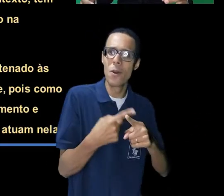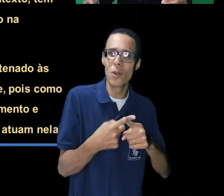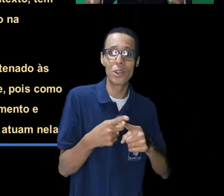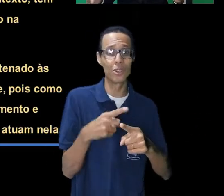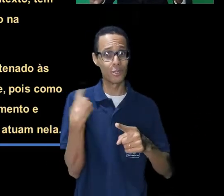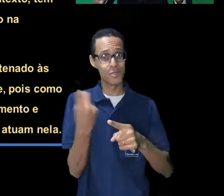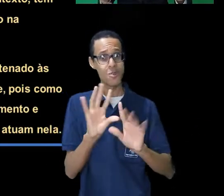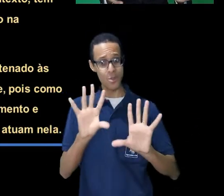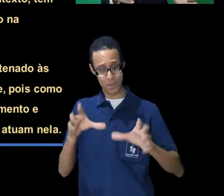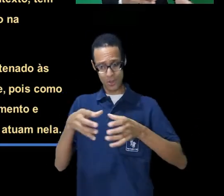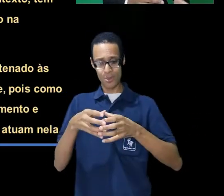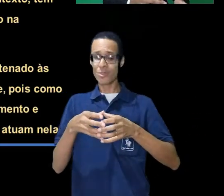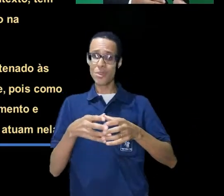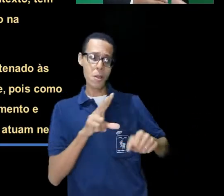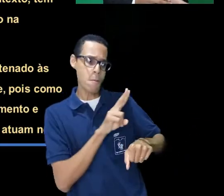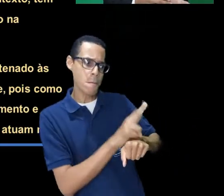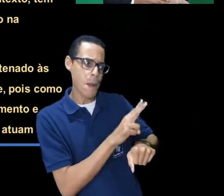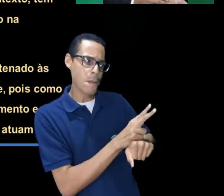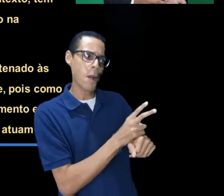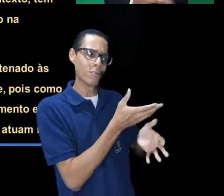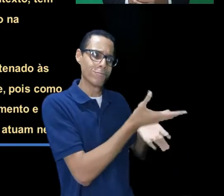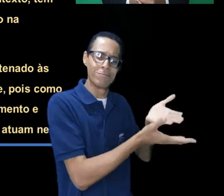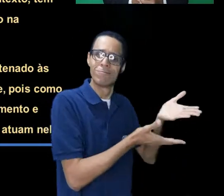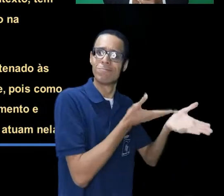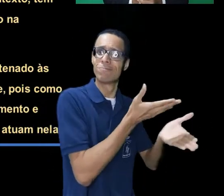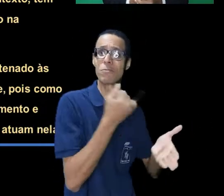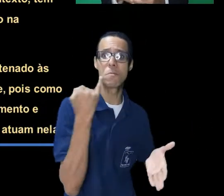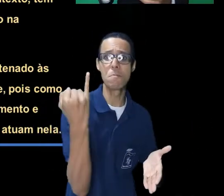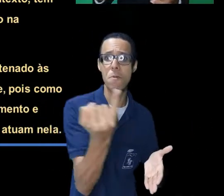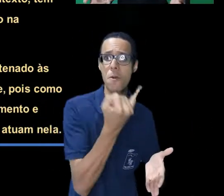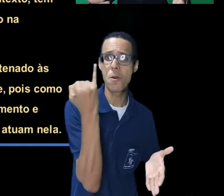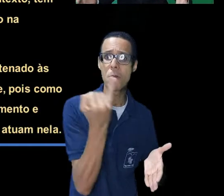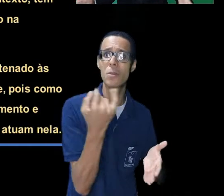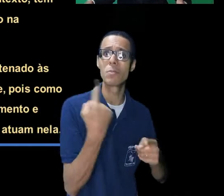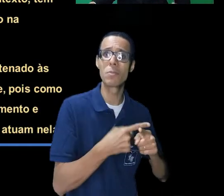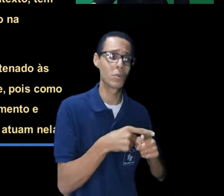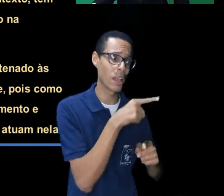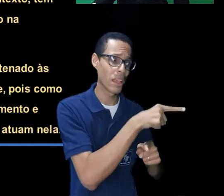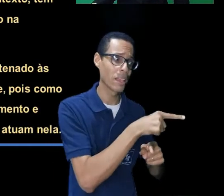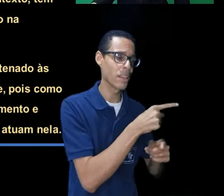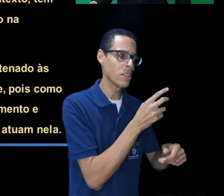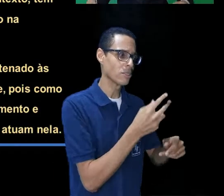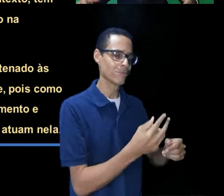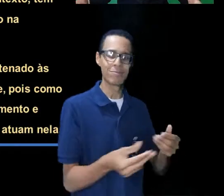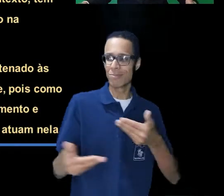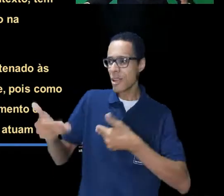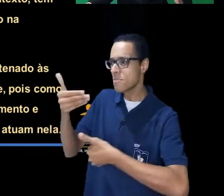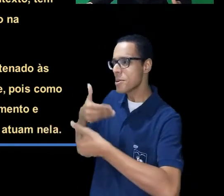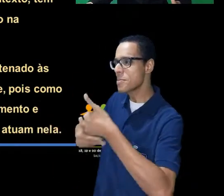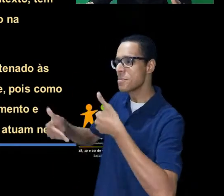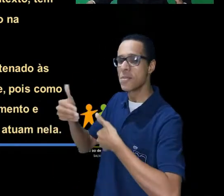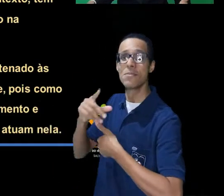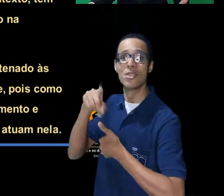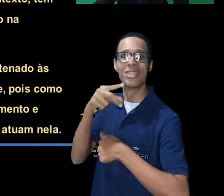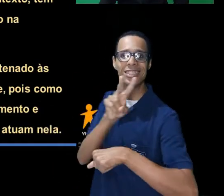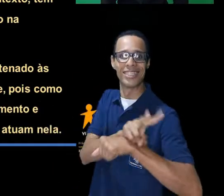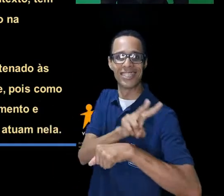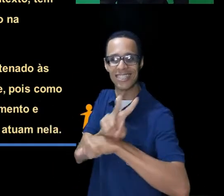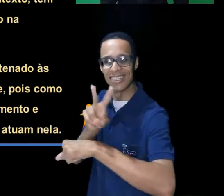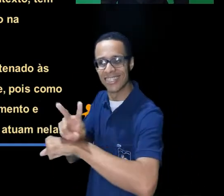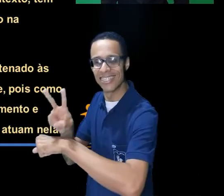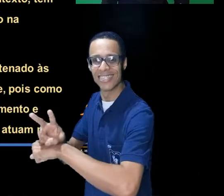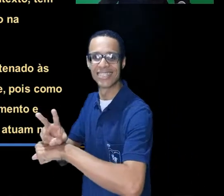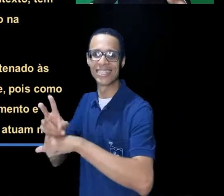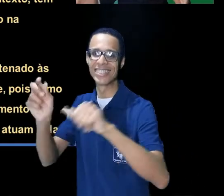antenados às ansiedades de cada profissional. E isso é o nosso diferencial que é recorrente em nossa